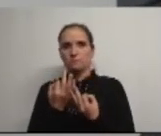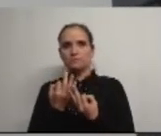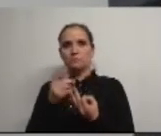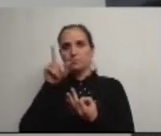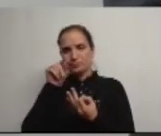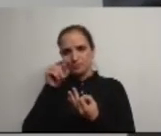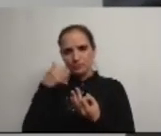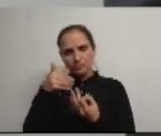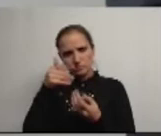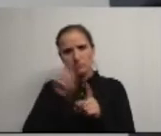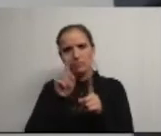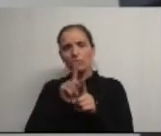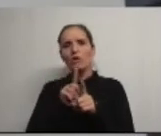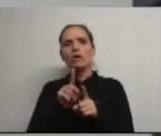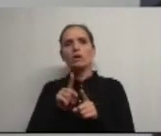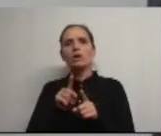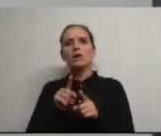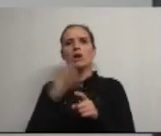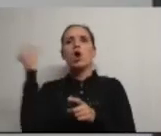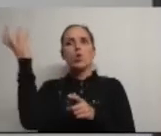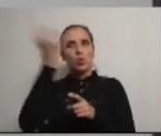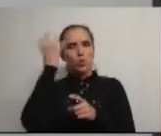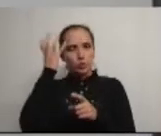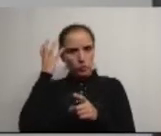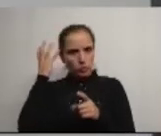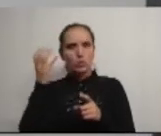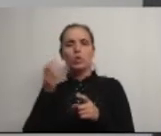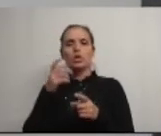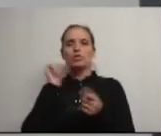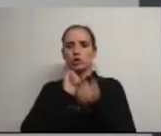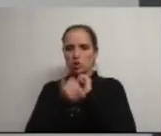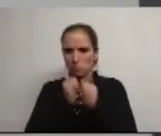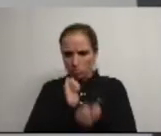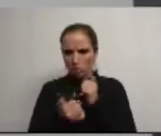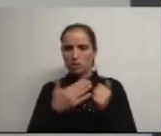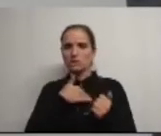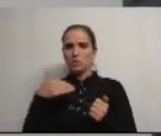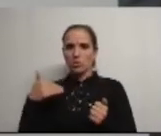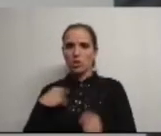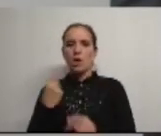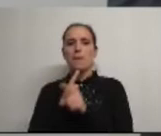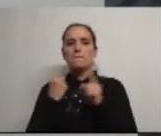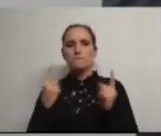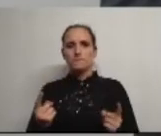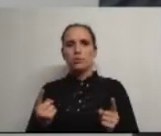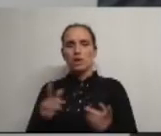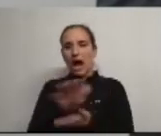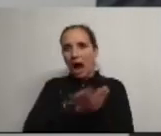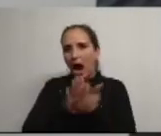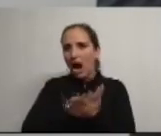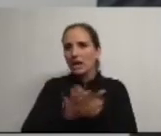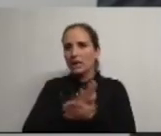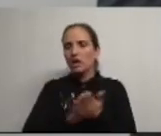iremos continuar a apostar na cultura, no desporto e na saúde, porque são áreas